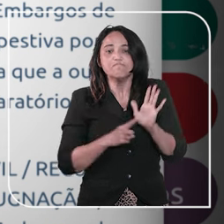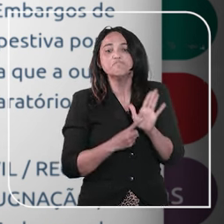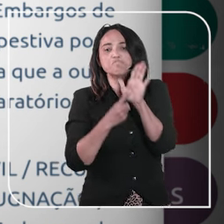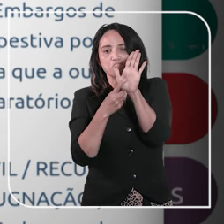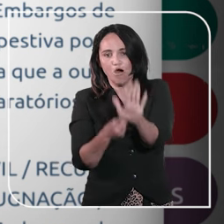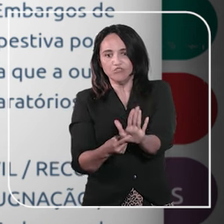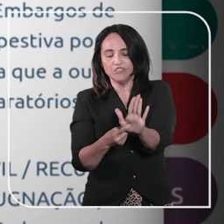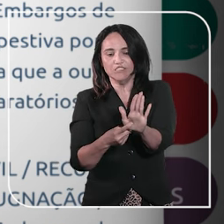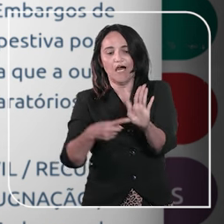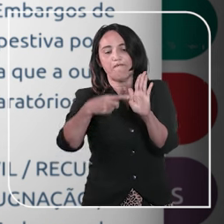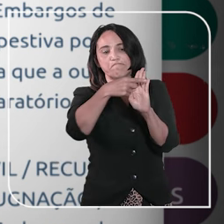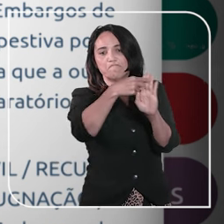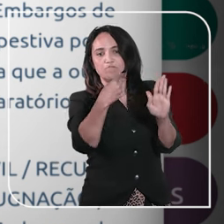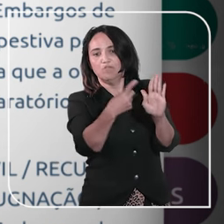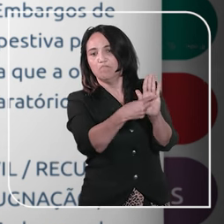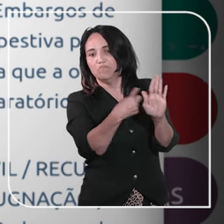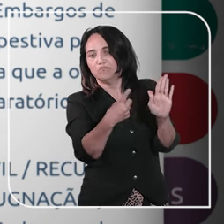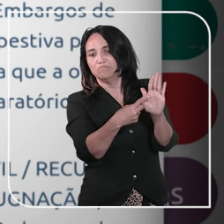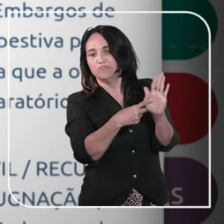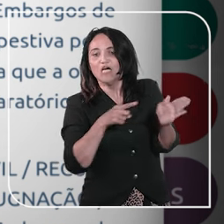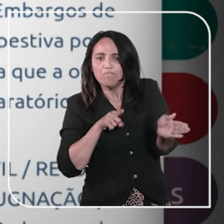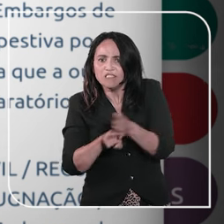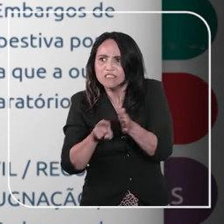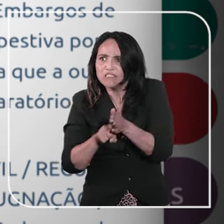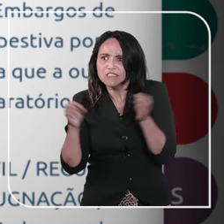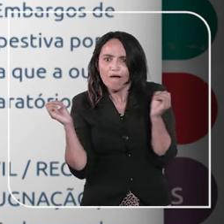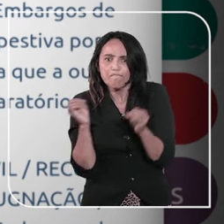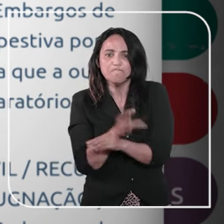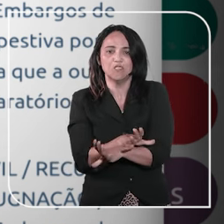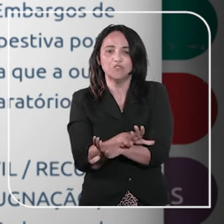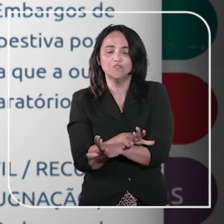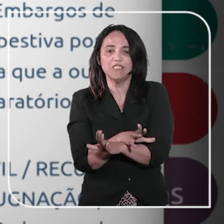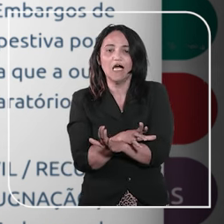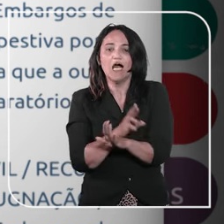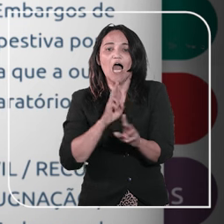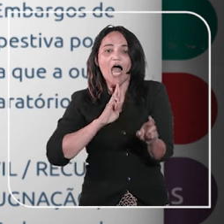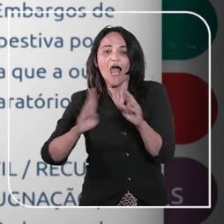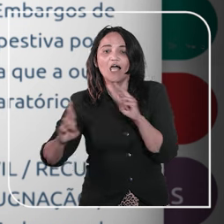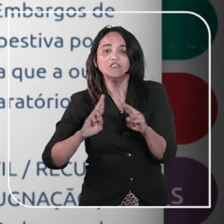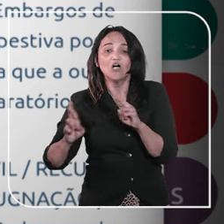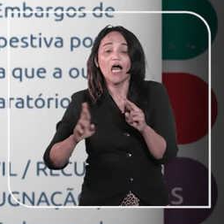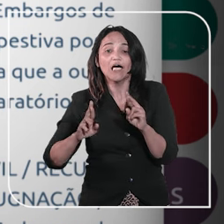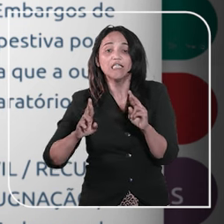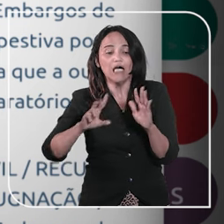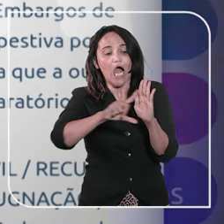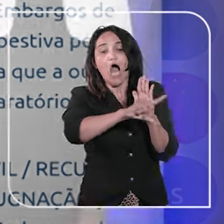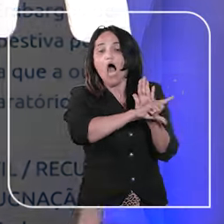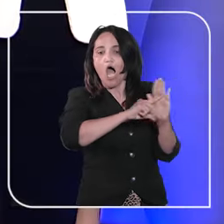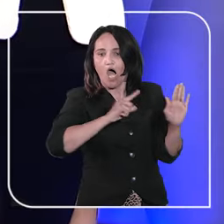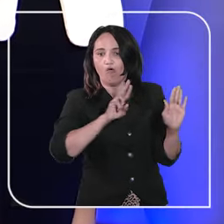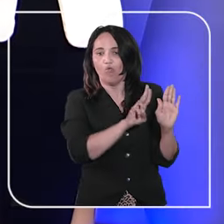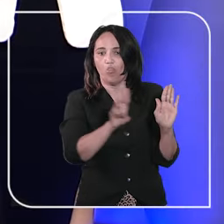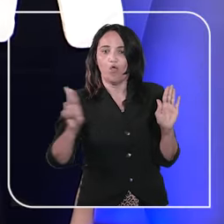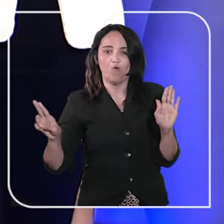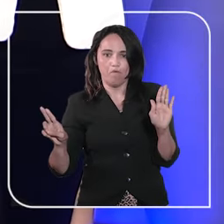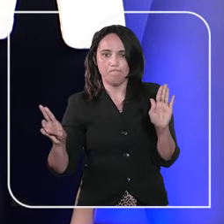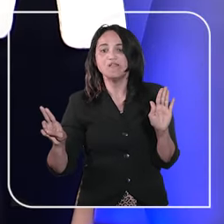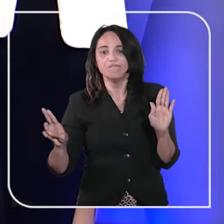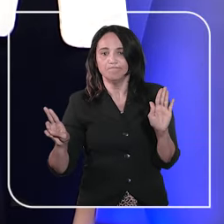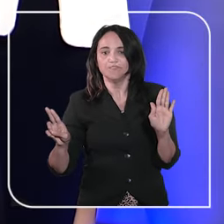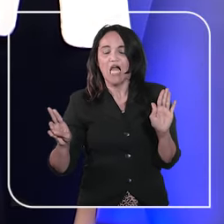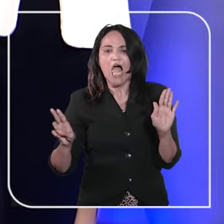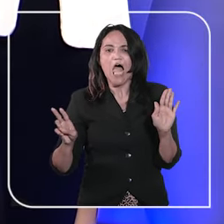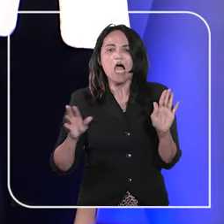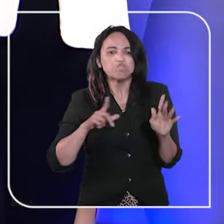sugestões da ferramenta Pesquisa Pronta relacionadas ao termo que ele está buscando. A Pesquisa Pronta